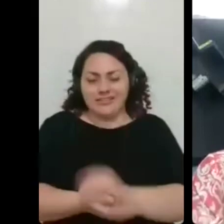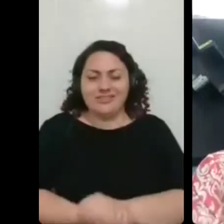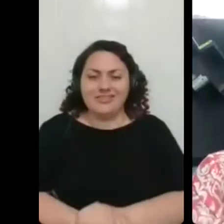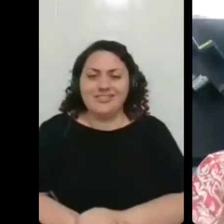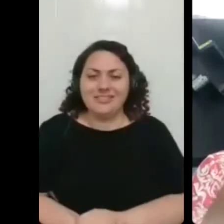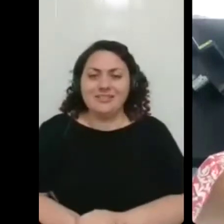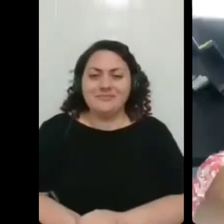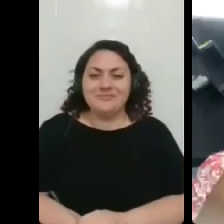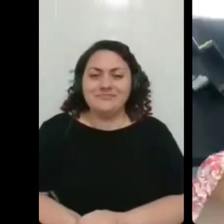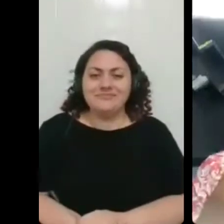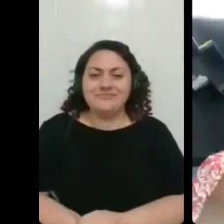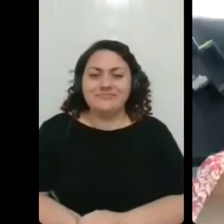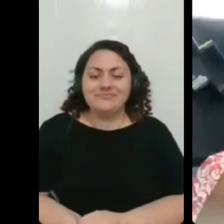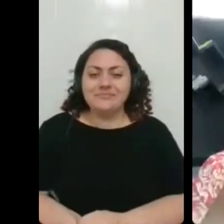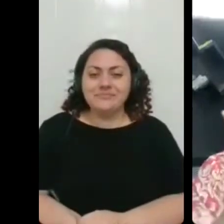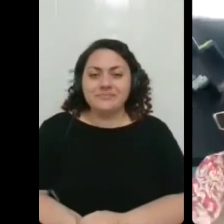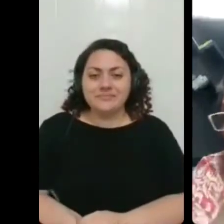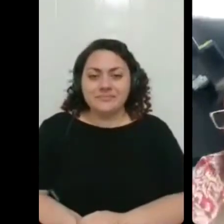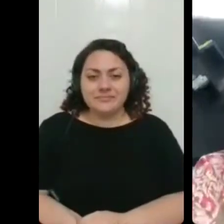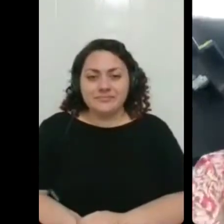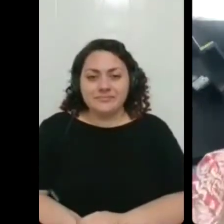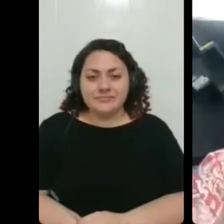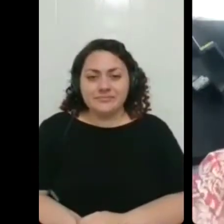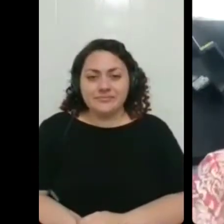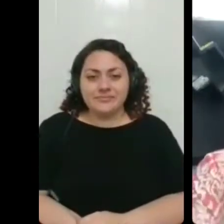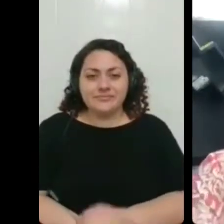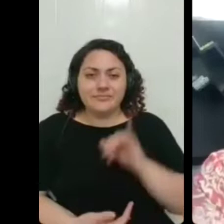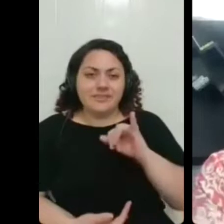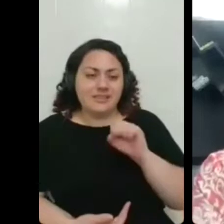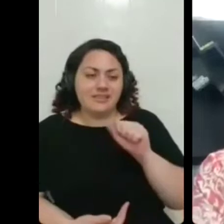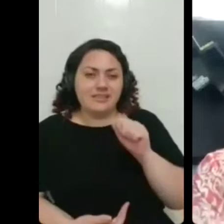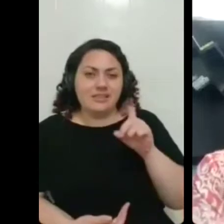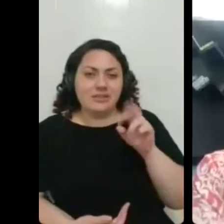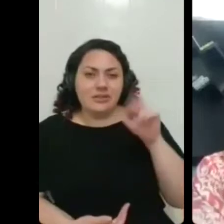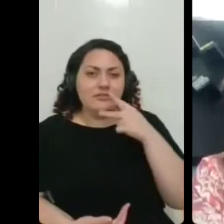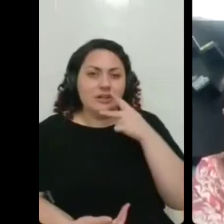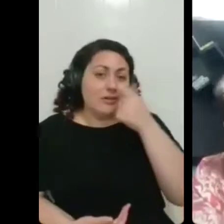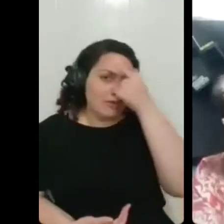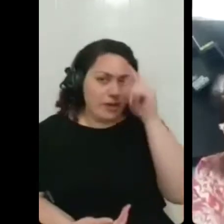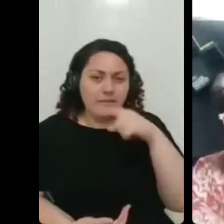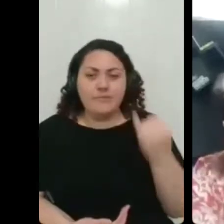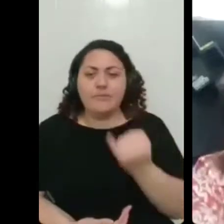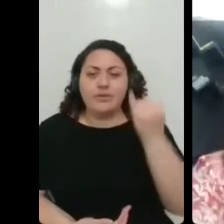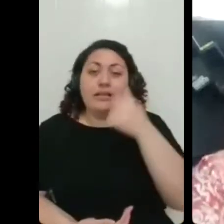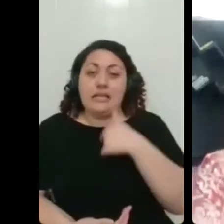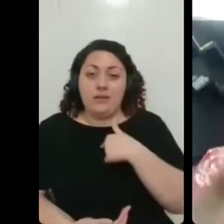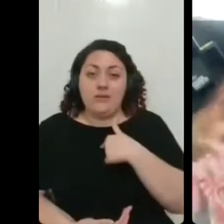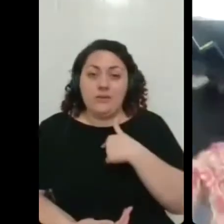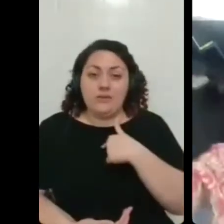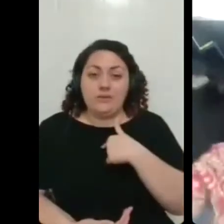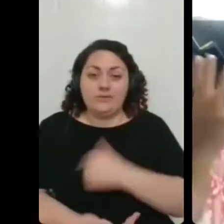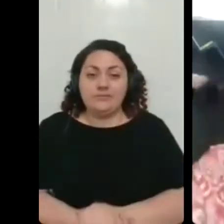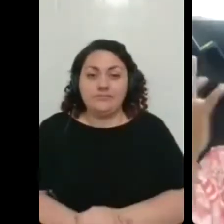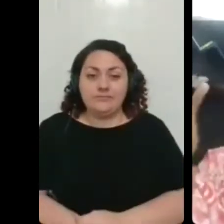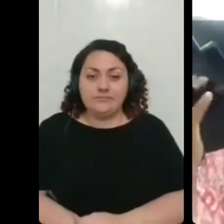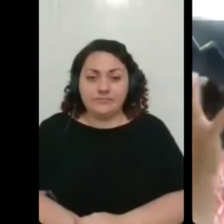bom gente eu quero dizer assim a Isadora falou do quanto a faculdade é importante né eu às vezes também chamo de faculdade embora que